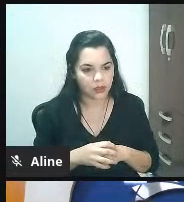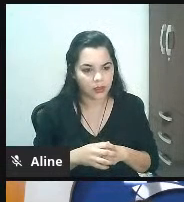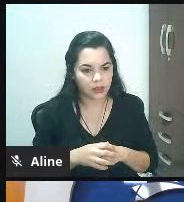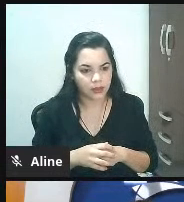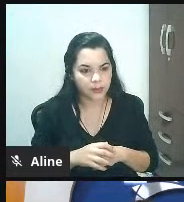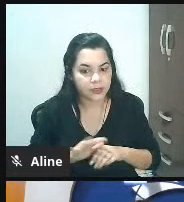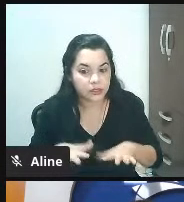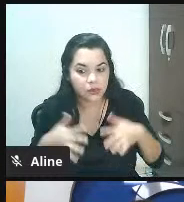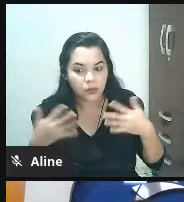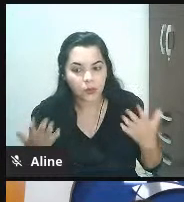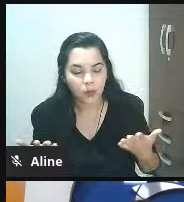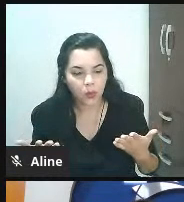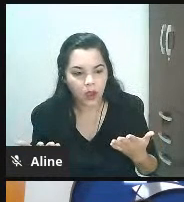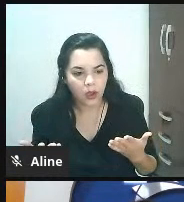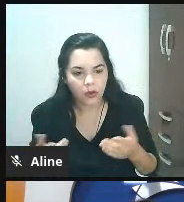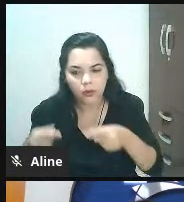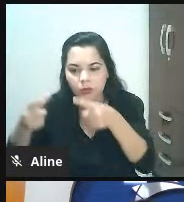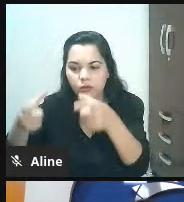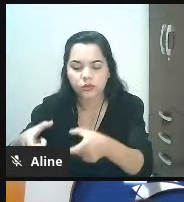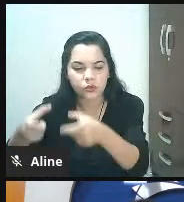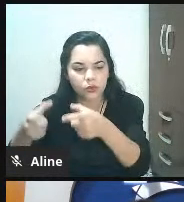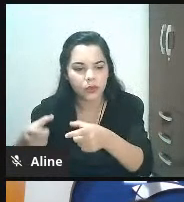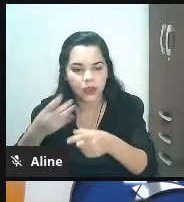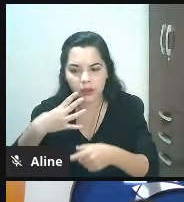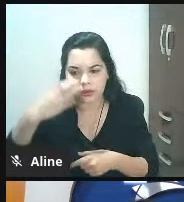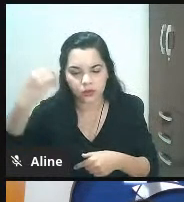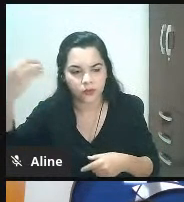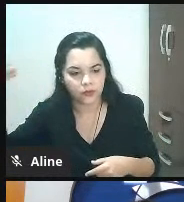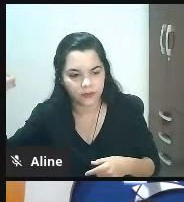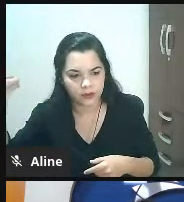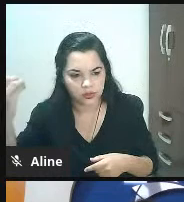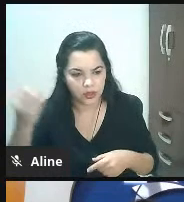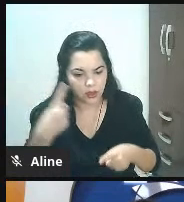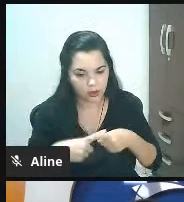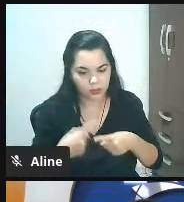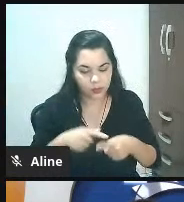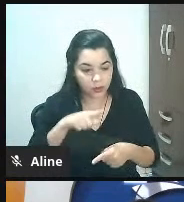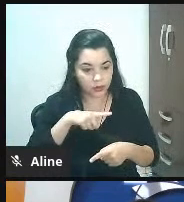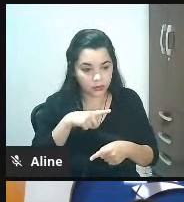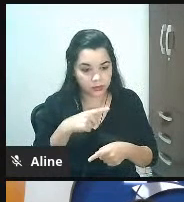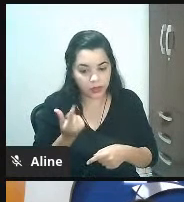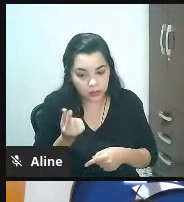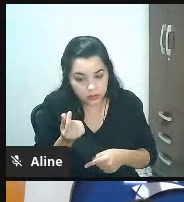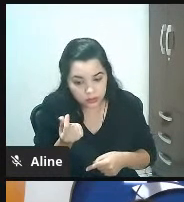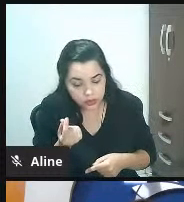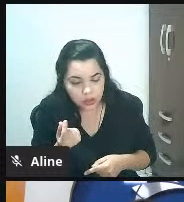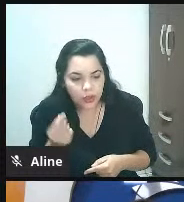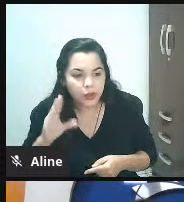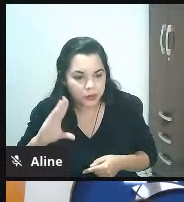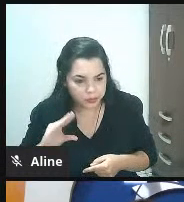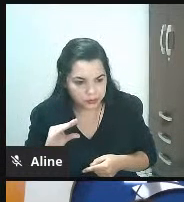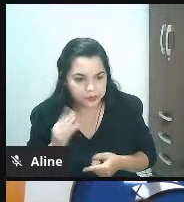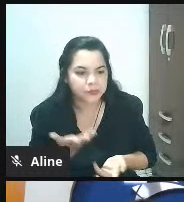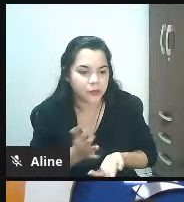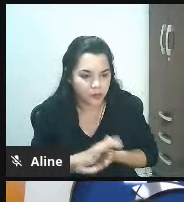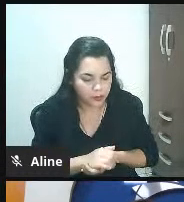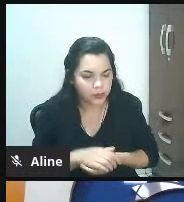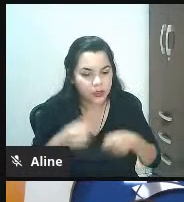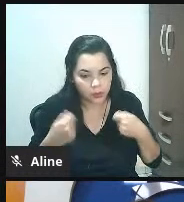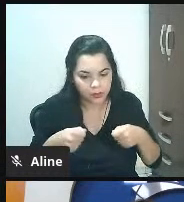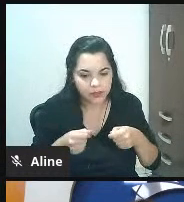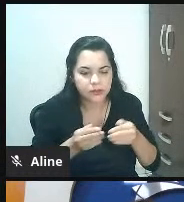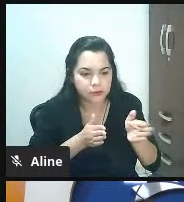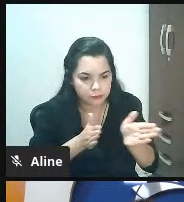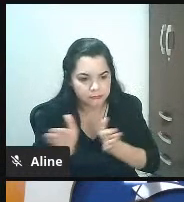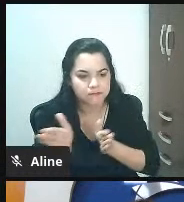pousada que não vai comprometer o meu pouco orçamento que tenho agora então ele precisa de viajar localmente com opções acessíveis legal